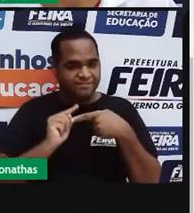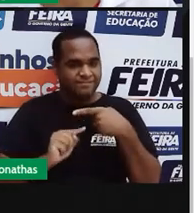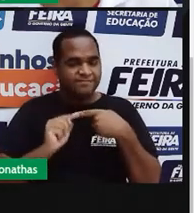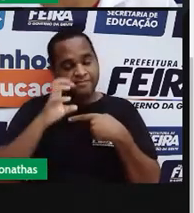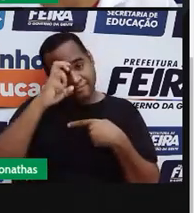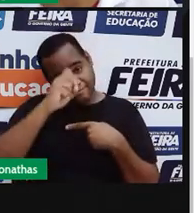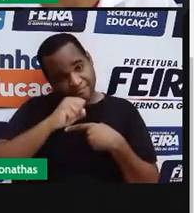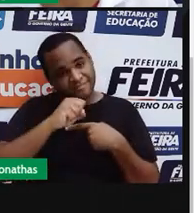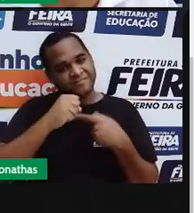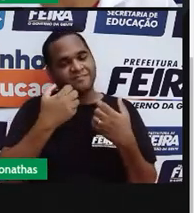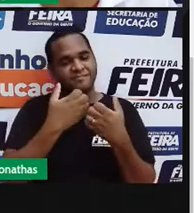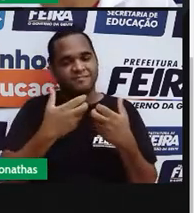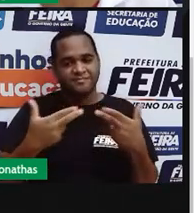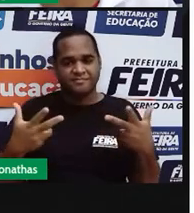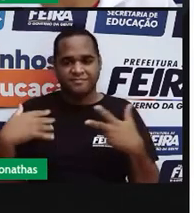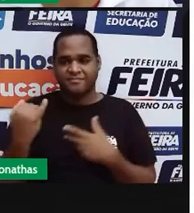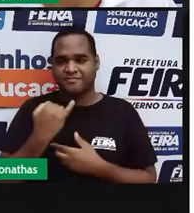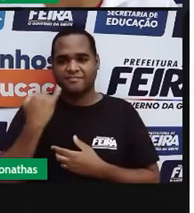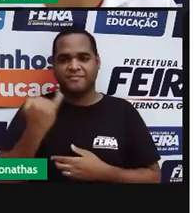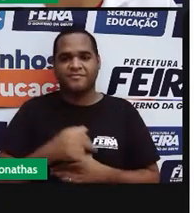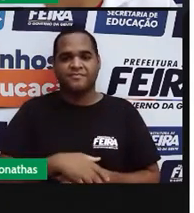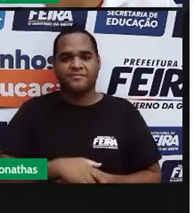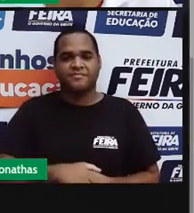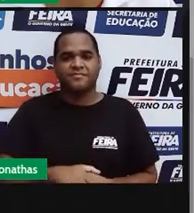certo? Só um minutinho.